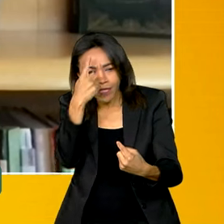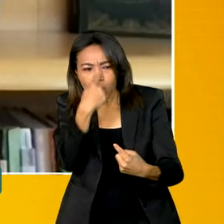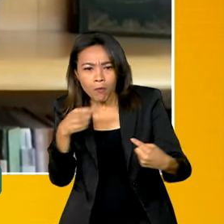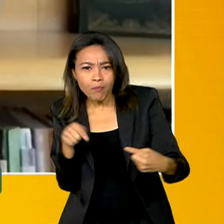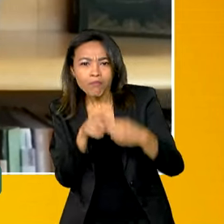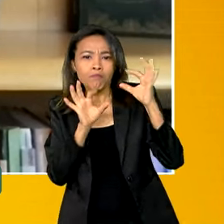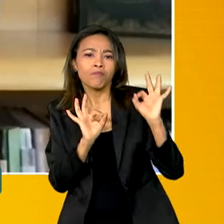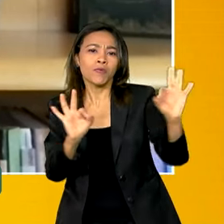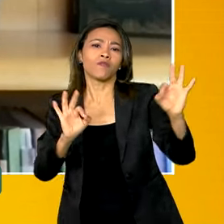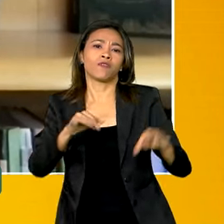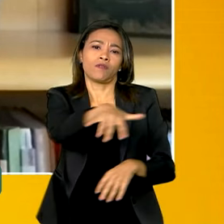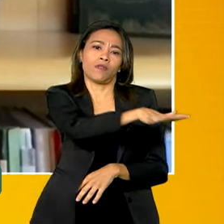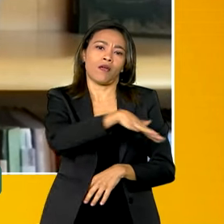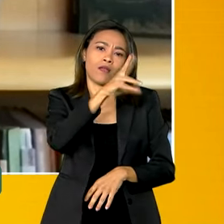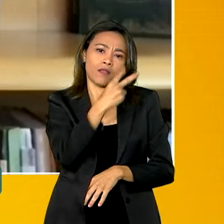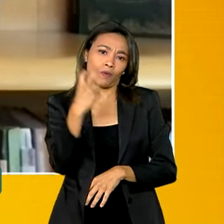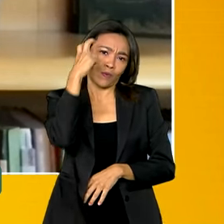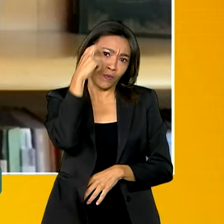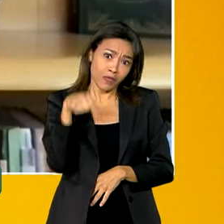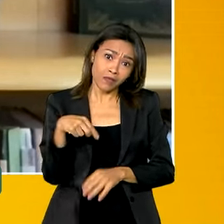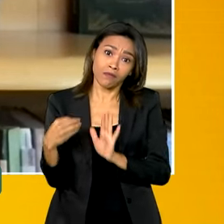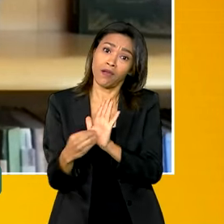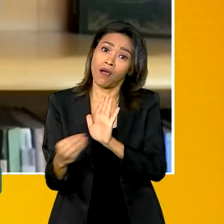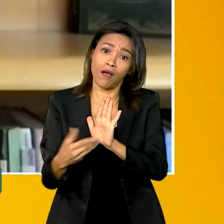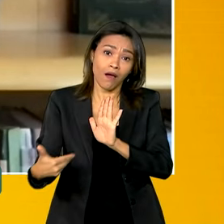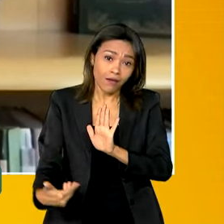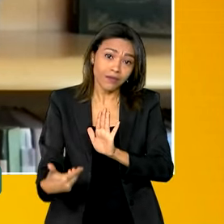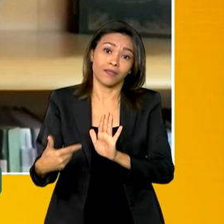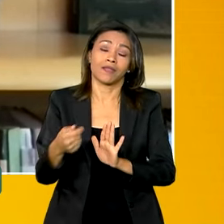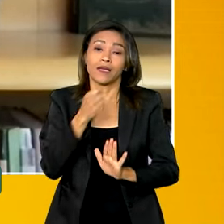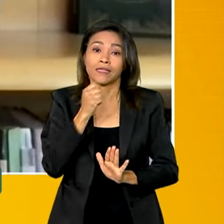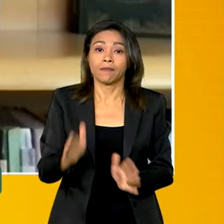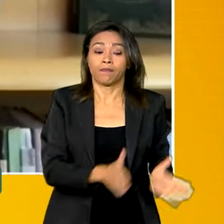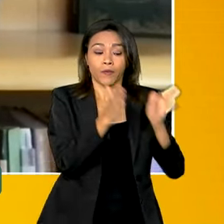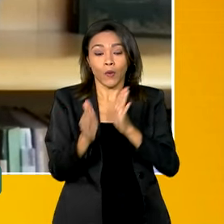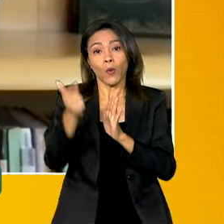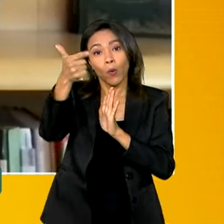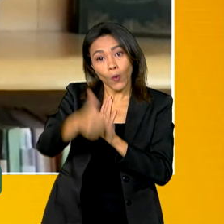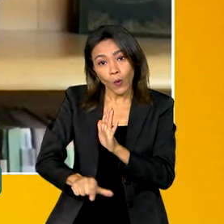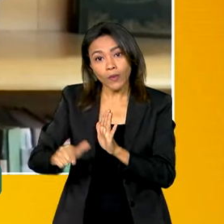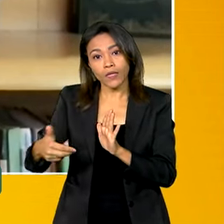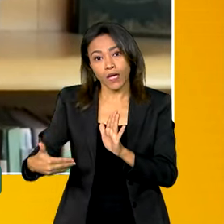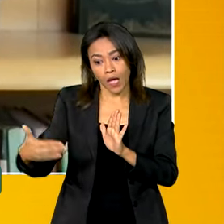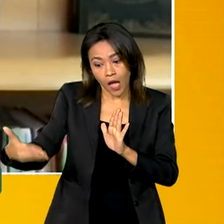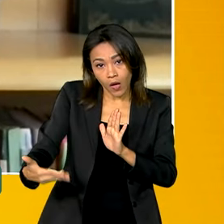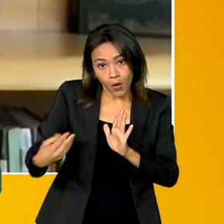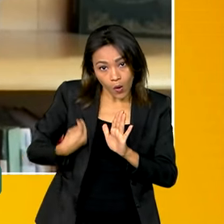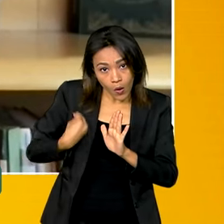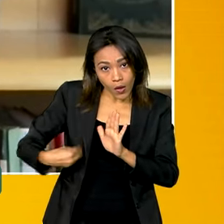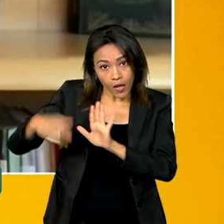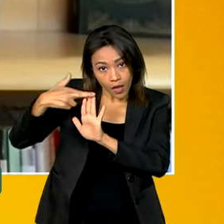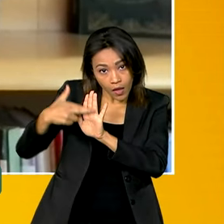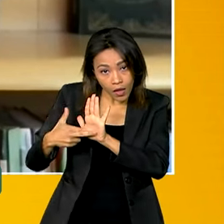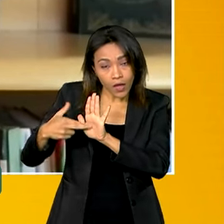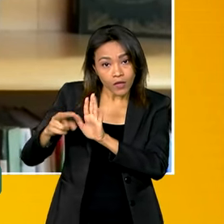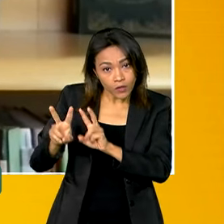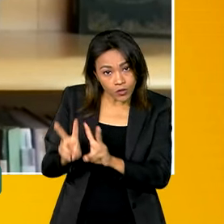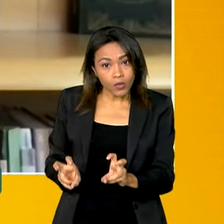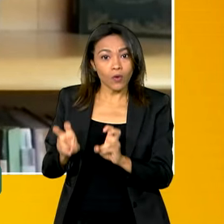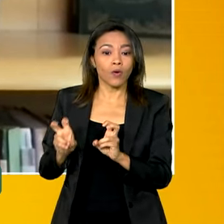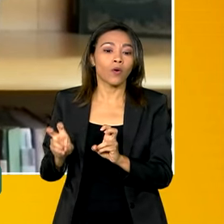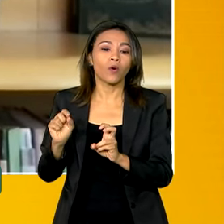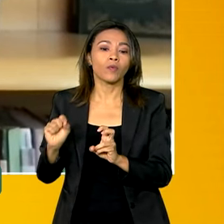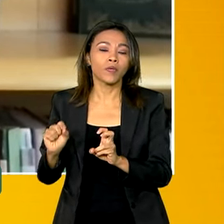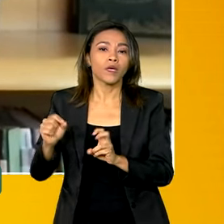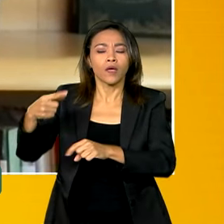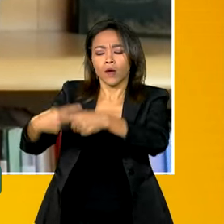setor cultural. Então, isso fazia muita falta. Estamos agora também com a regulamentação do livre leitura, a regulamentação